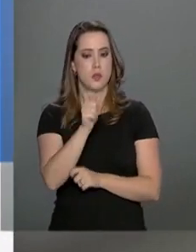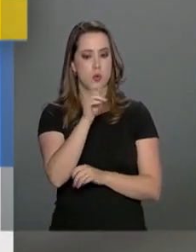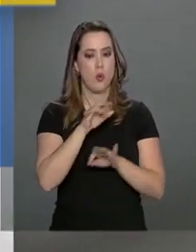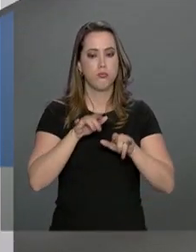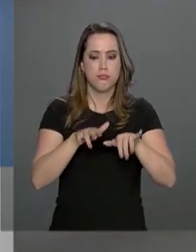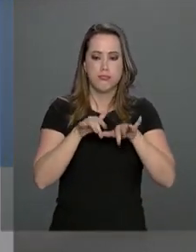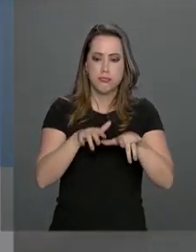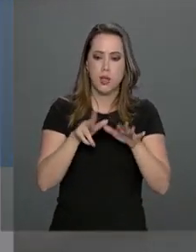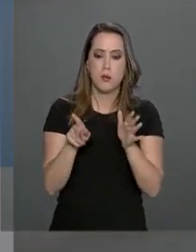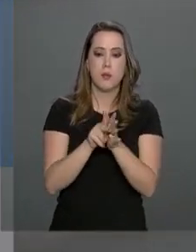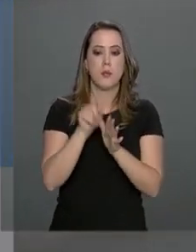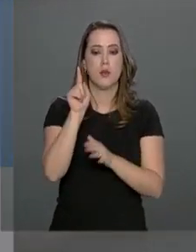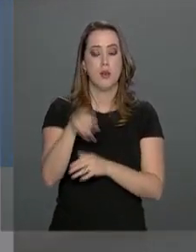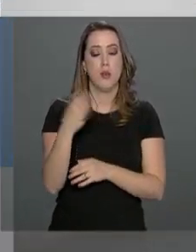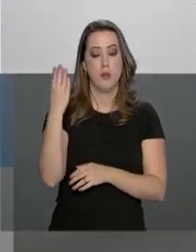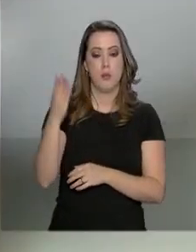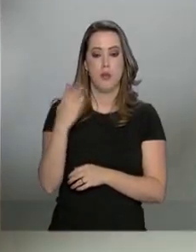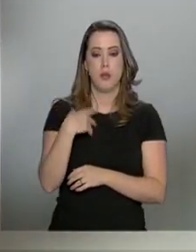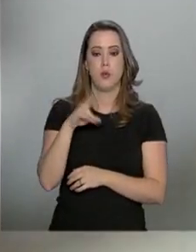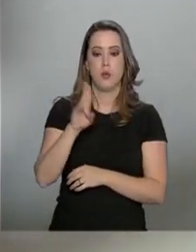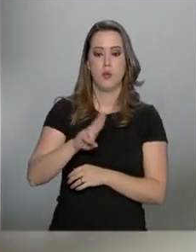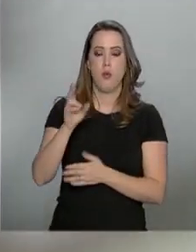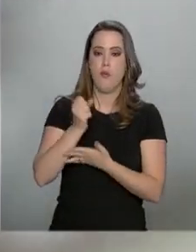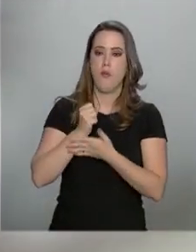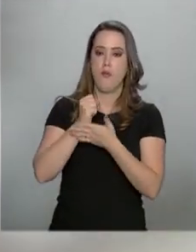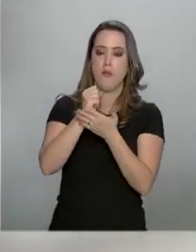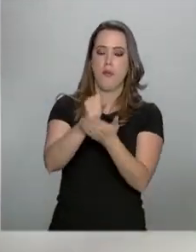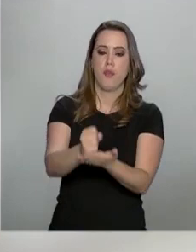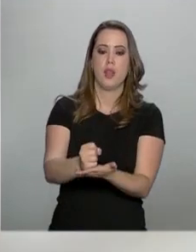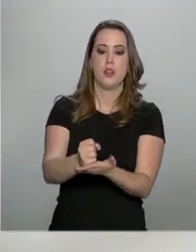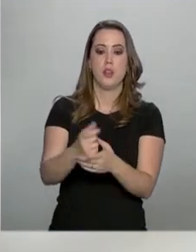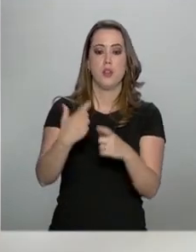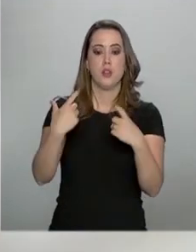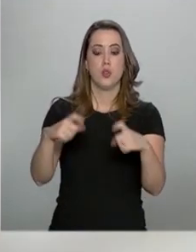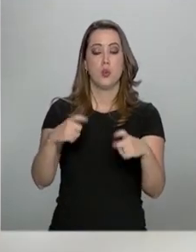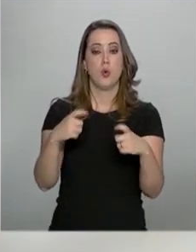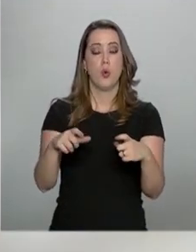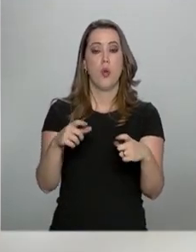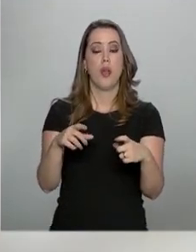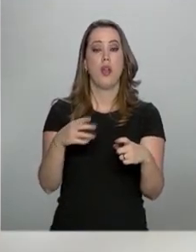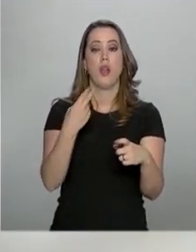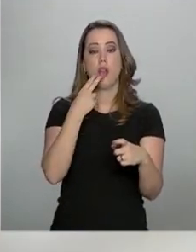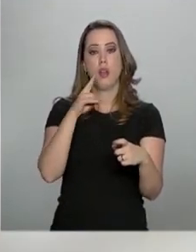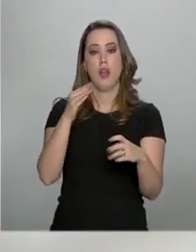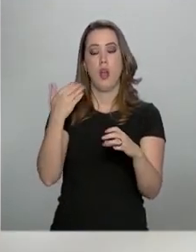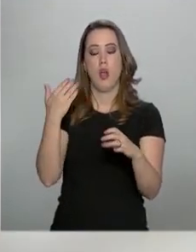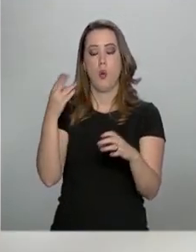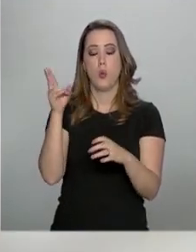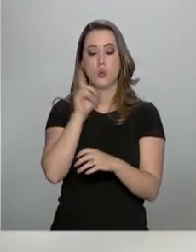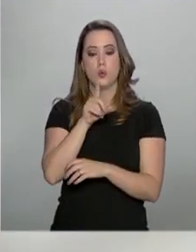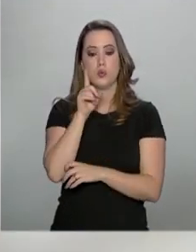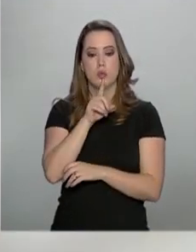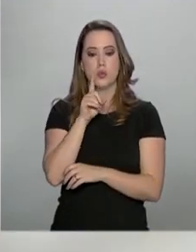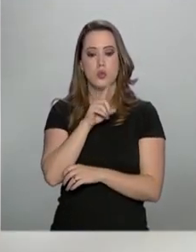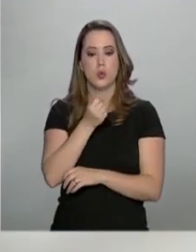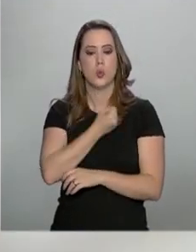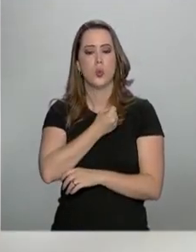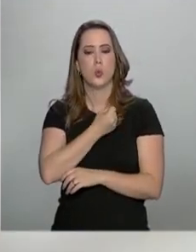faz um cadastro no portal. A ferramenta oferece um endereço nos Estados Unidos junto com um número